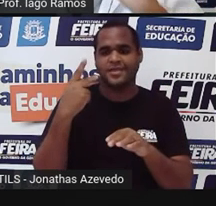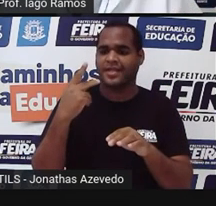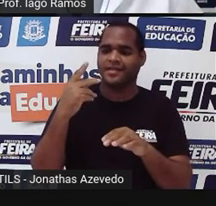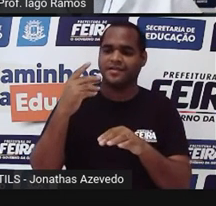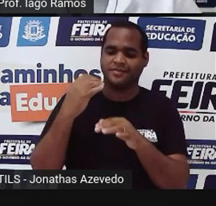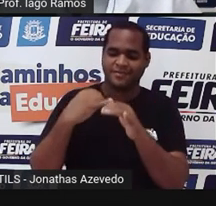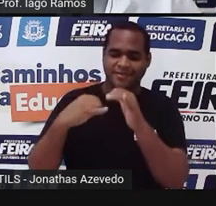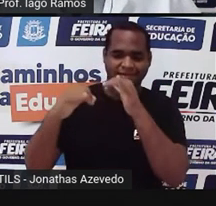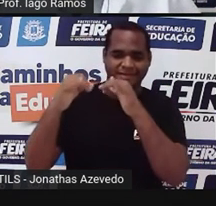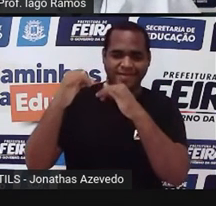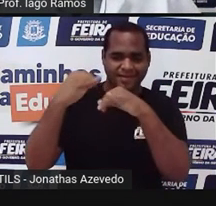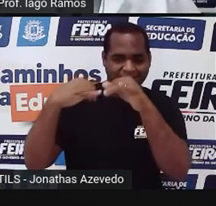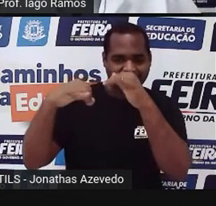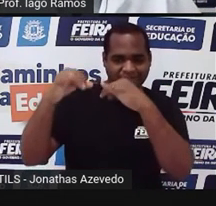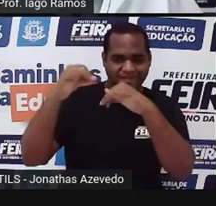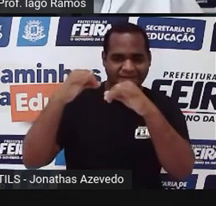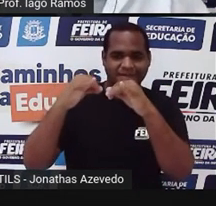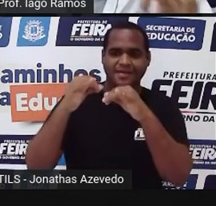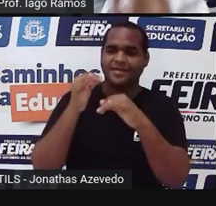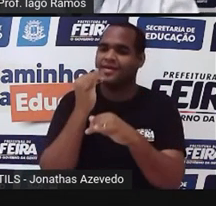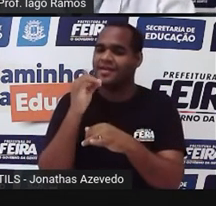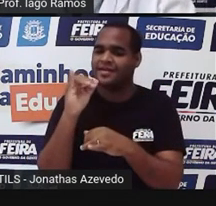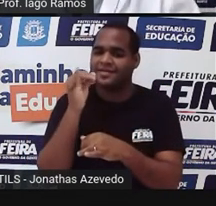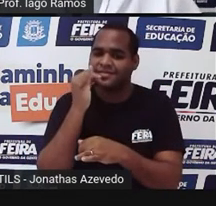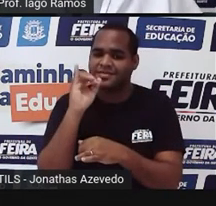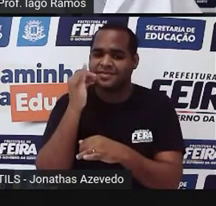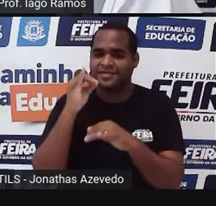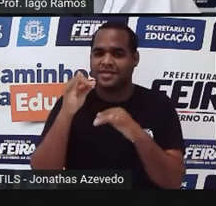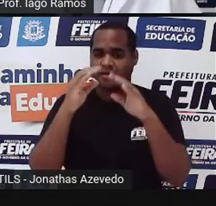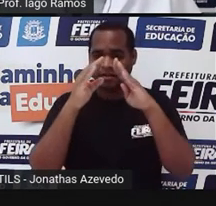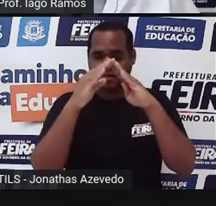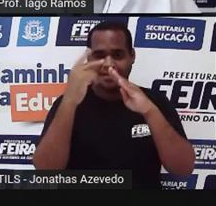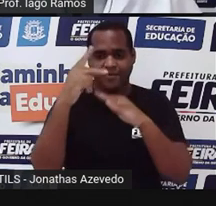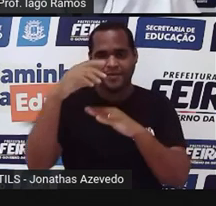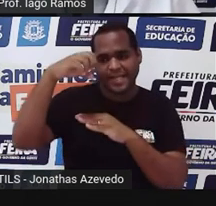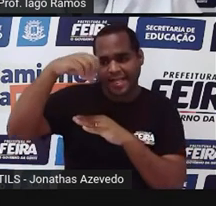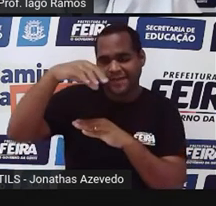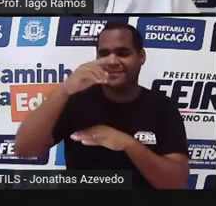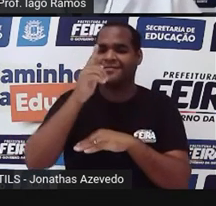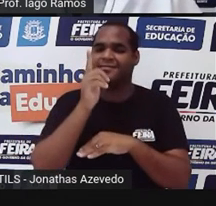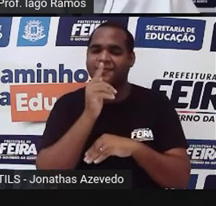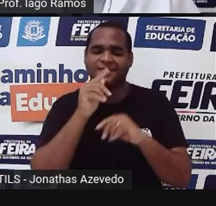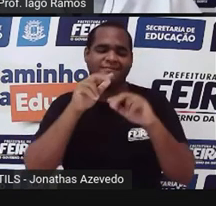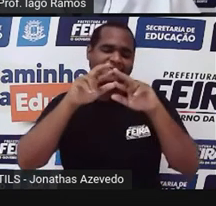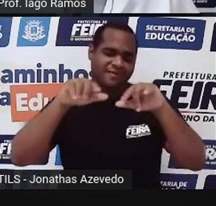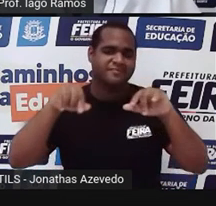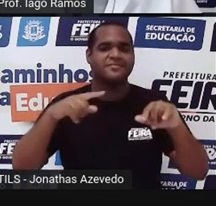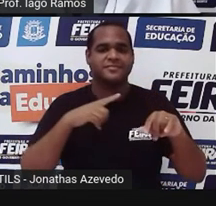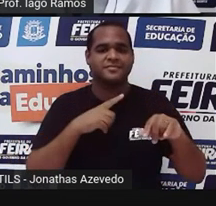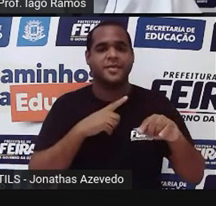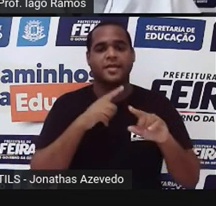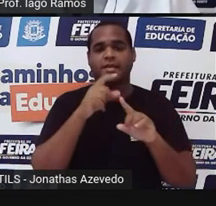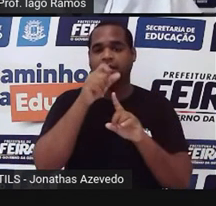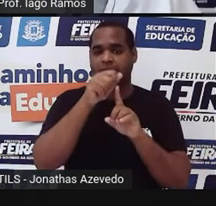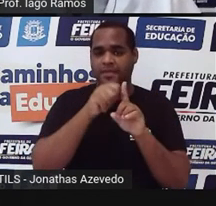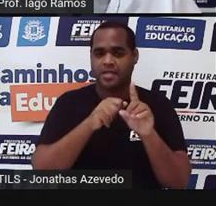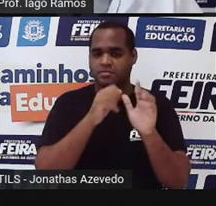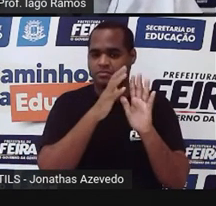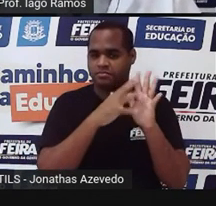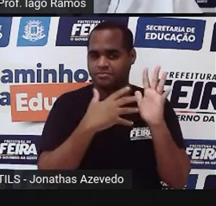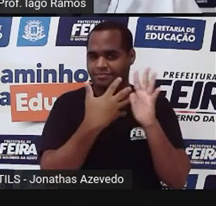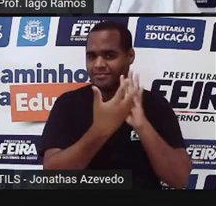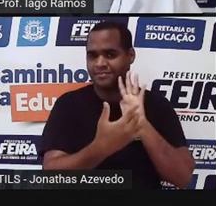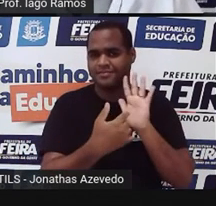energia elétrica. Olha só que bacana. E aí, tem ali alguns meses. Tá bom? São